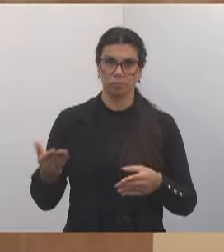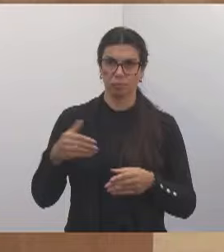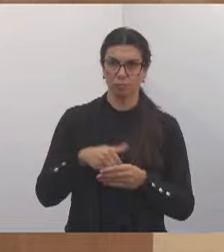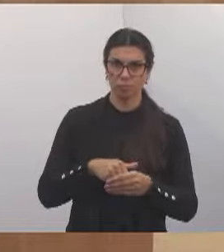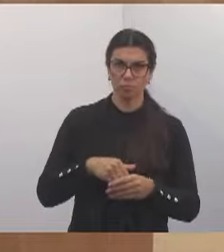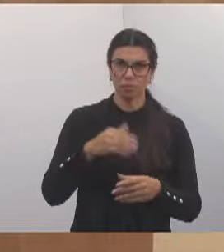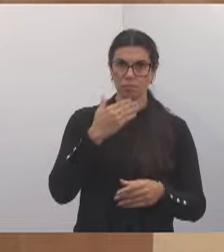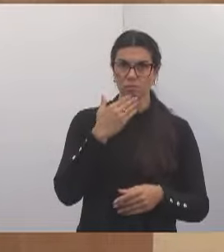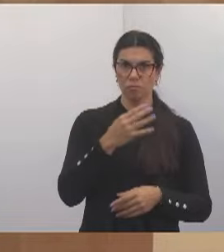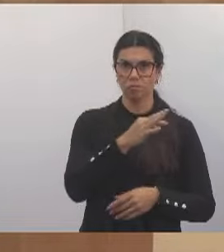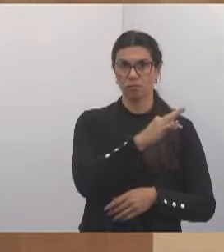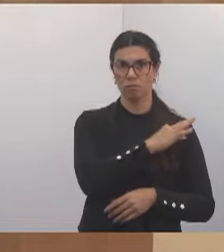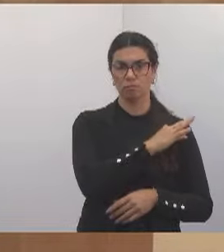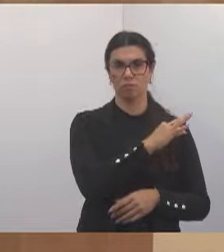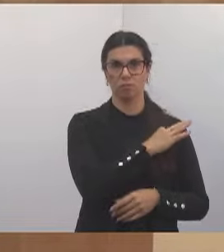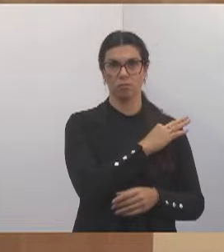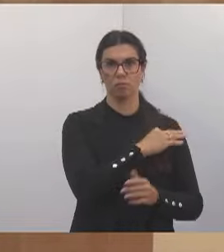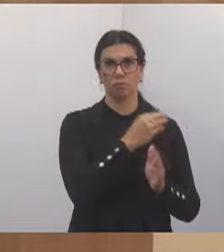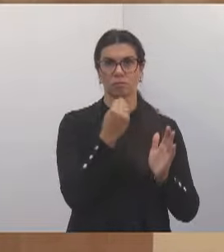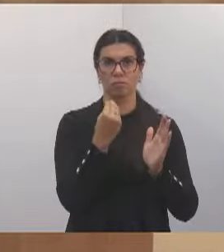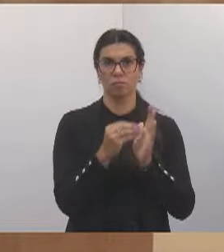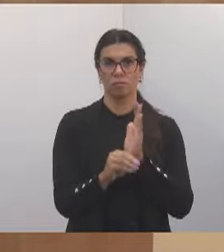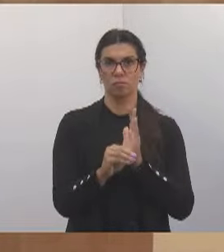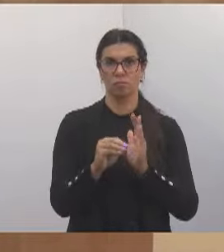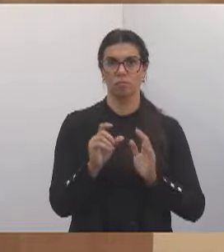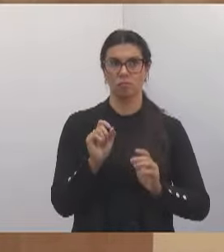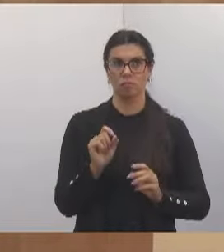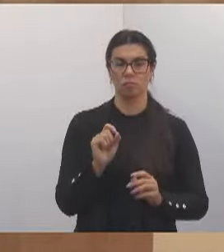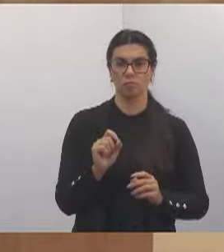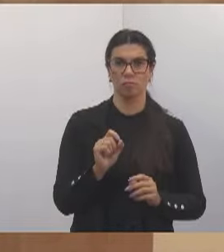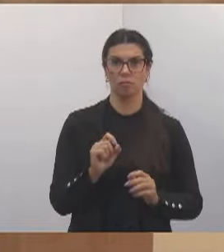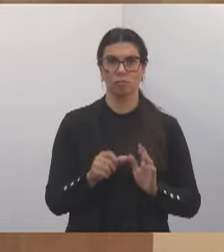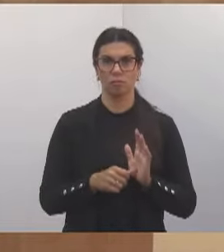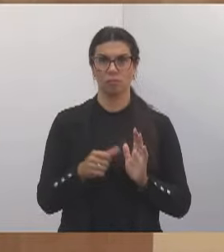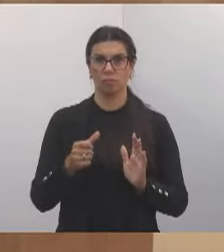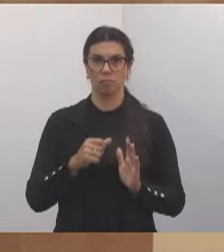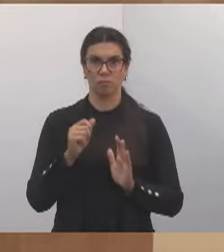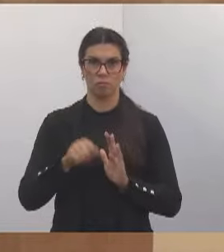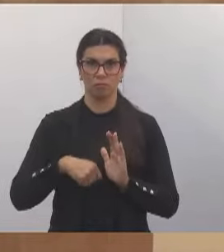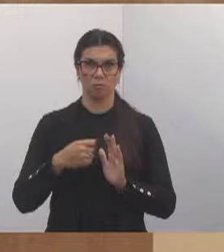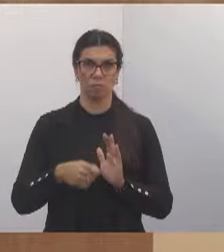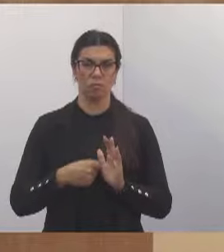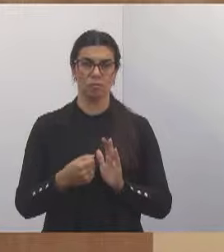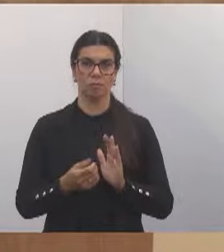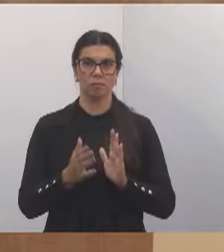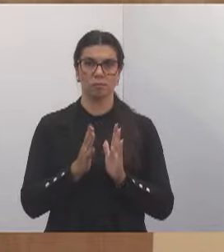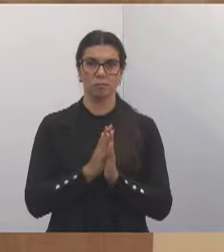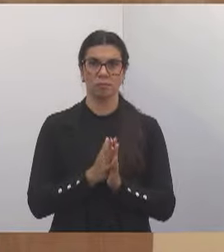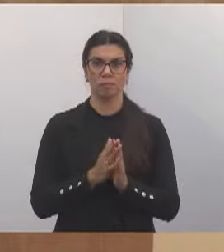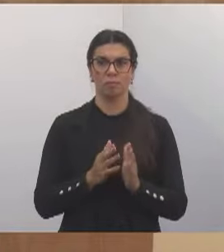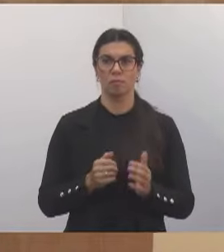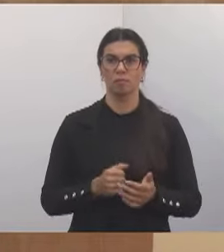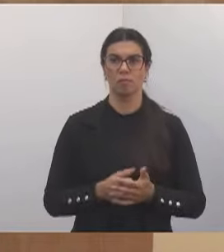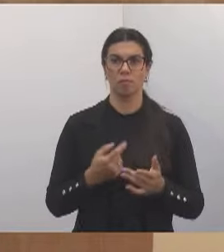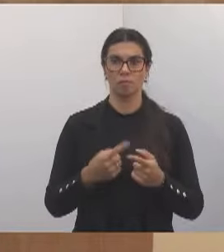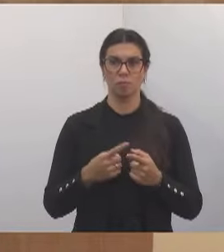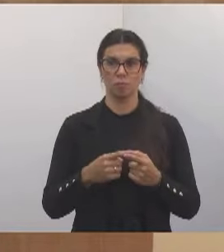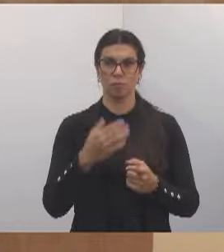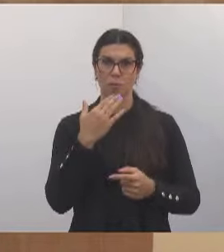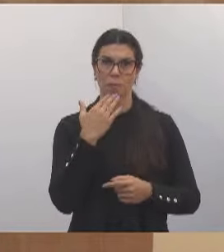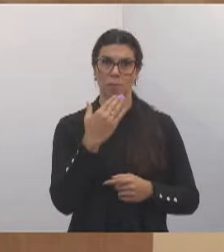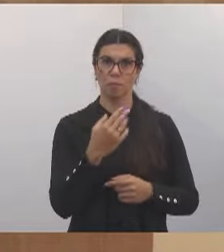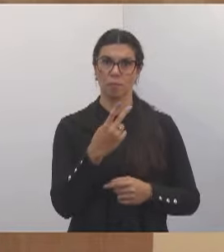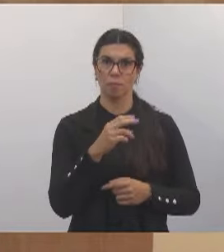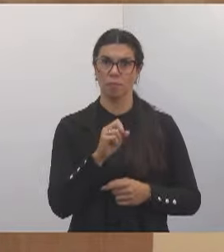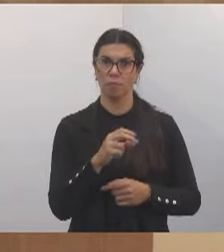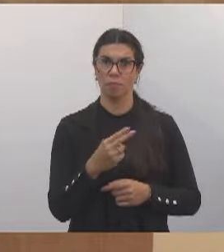técnicos que coloquem pra gente o primeiro vídeo, por gentileza, sobre um pedido que nós fizemos em